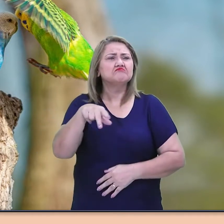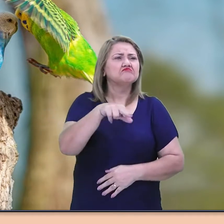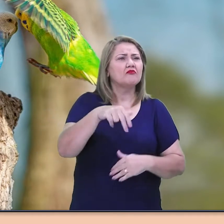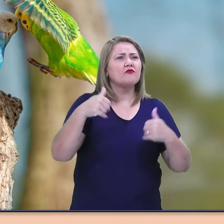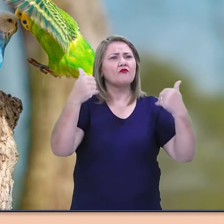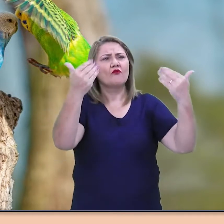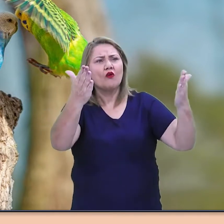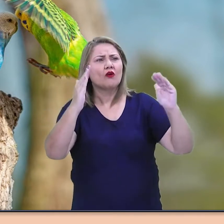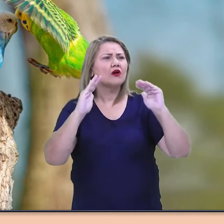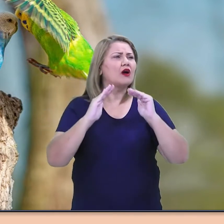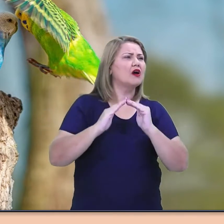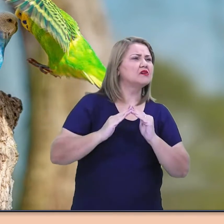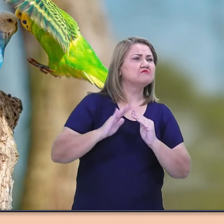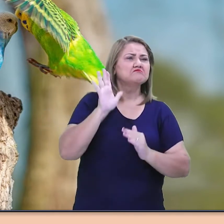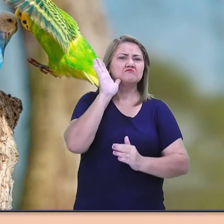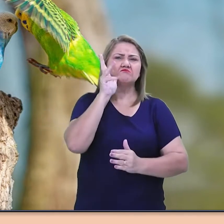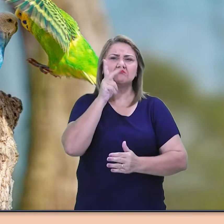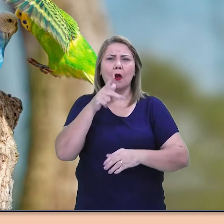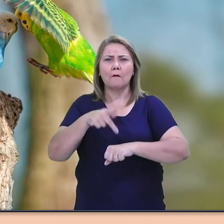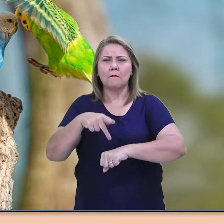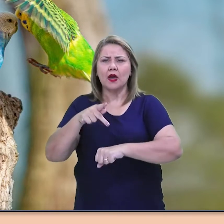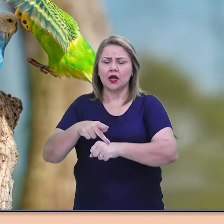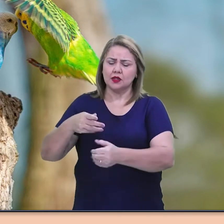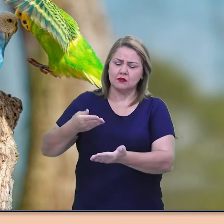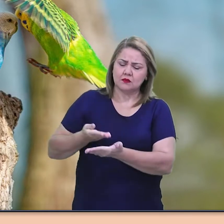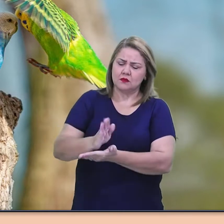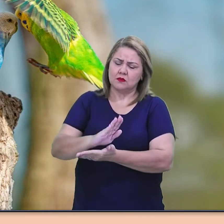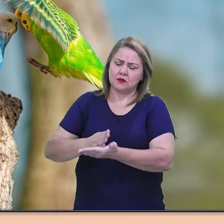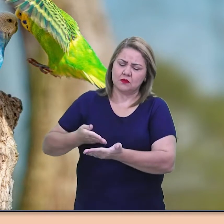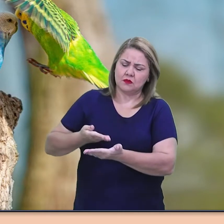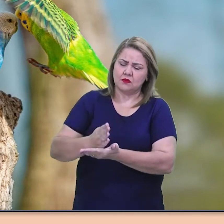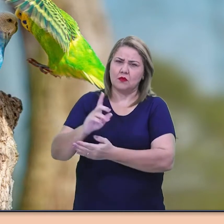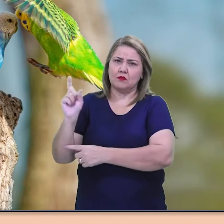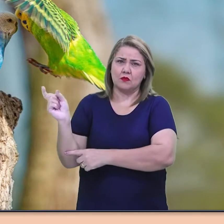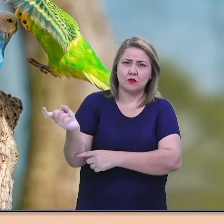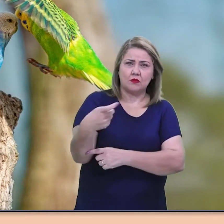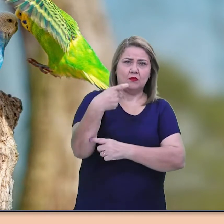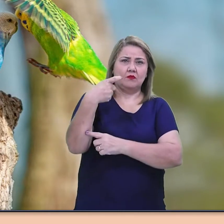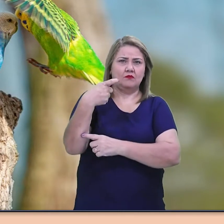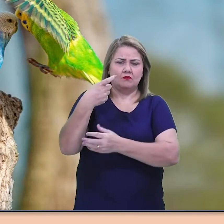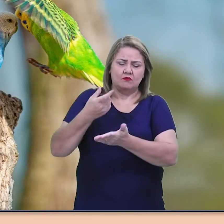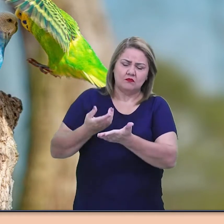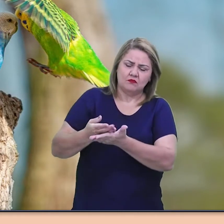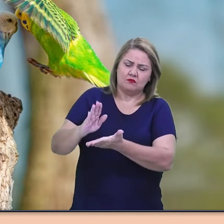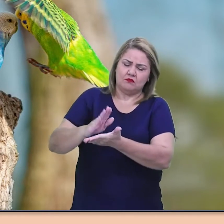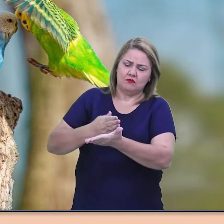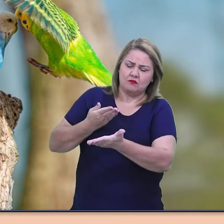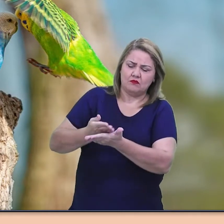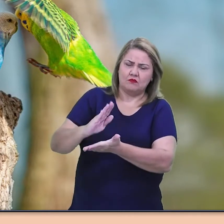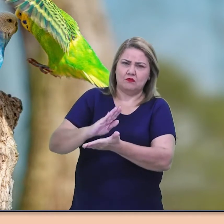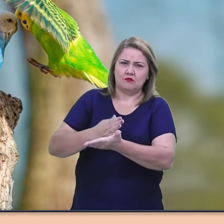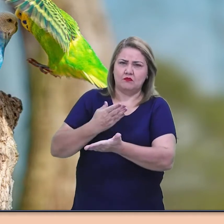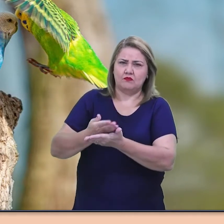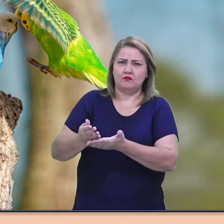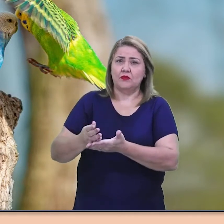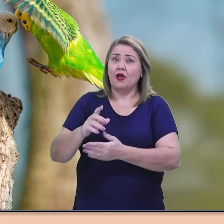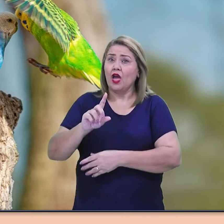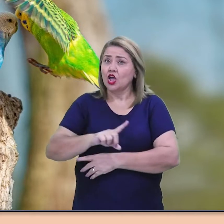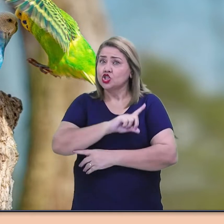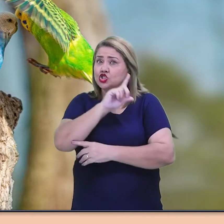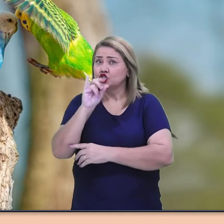demorou a afiar numa pedra pissarra o corte da pois. Era pelo domingo,